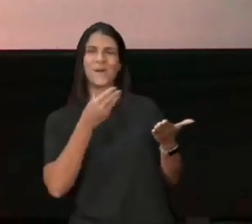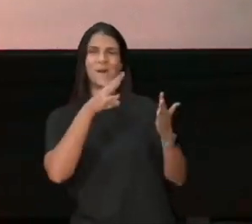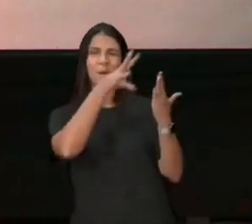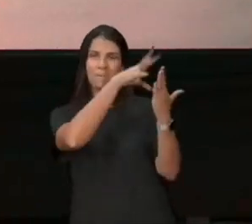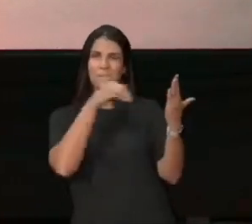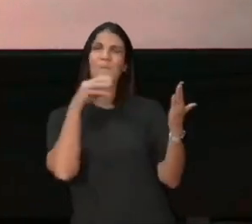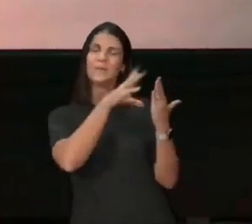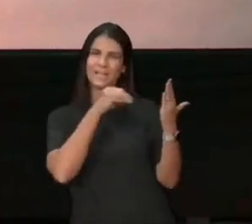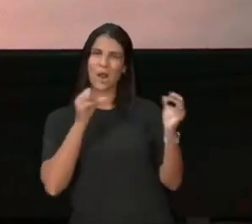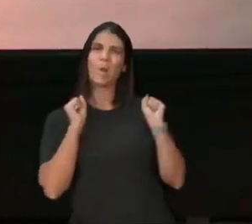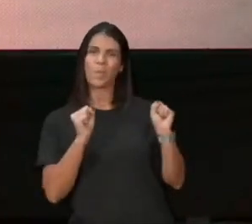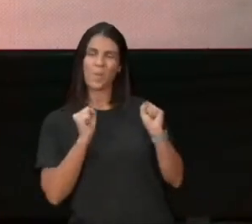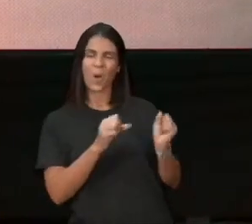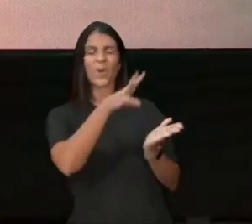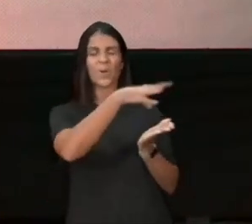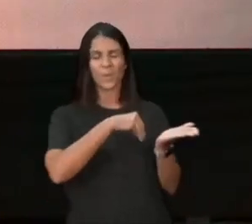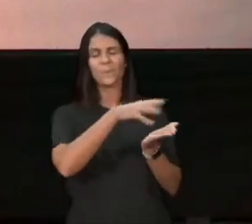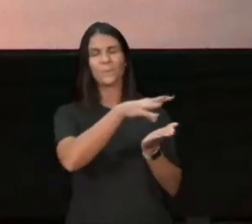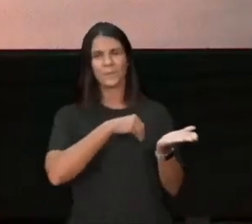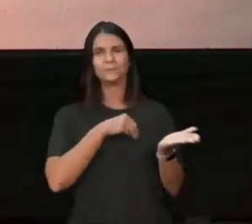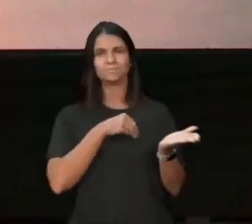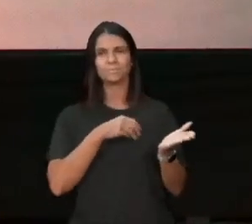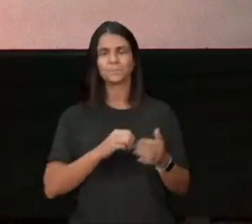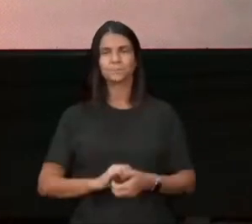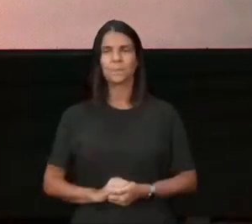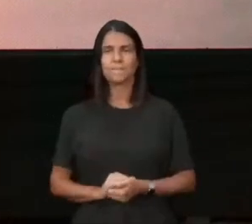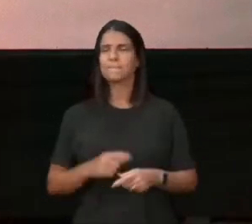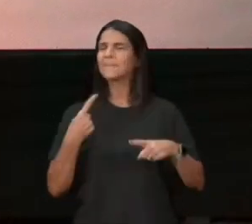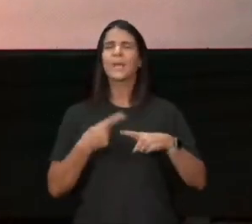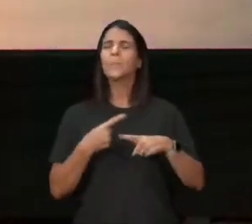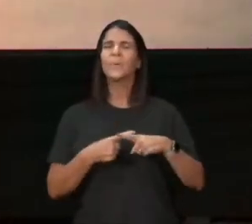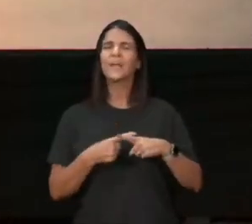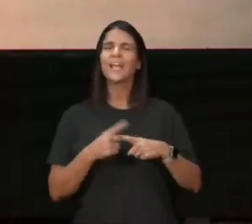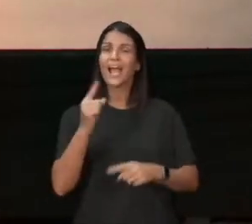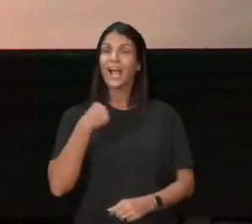E aí a pergunta é, por que a gente deve imitar, esse homem?